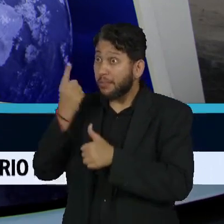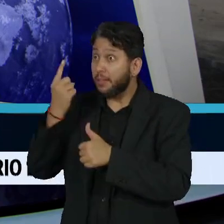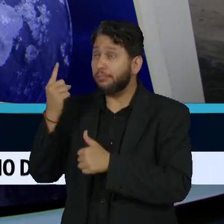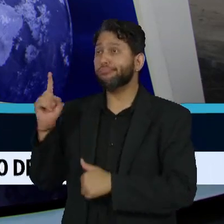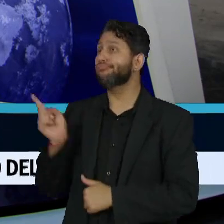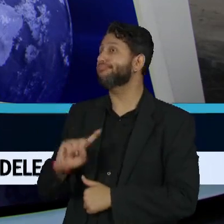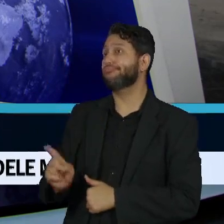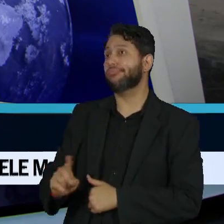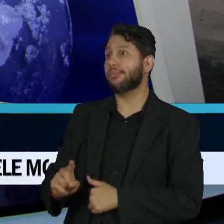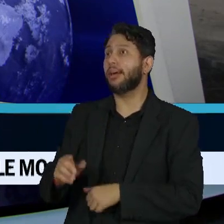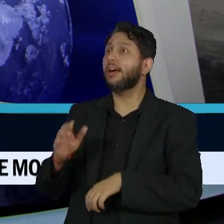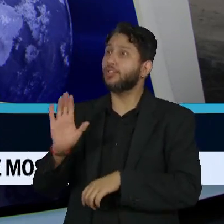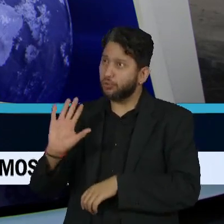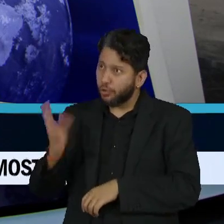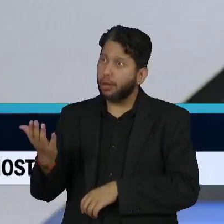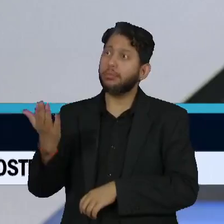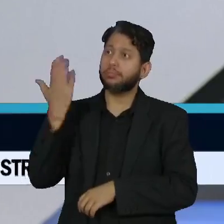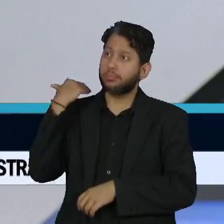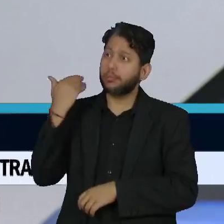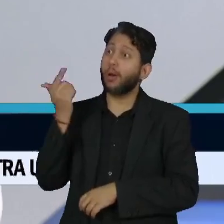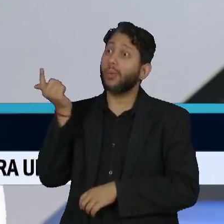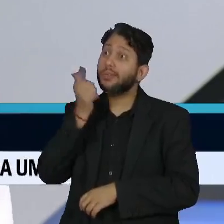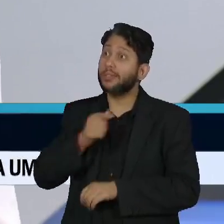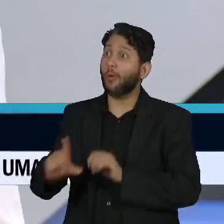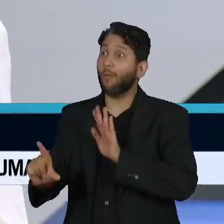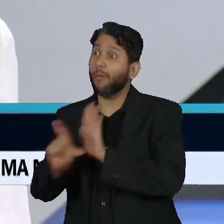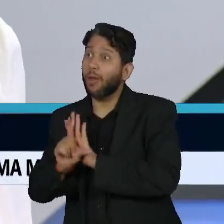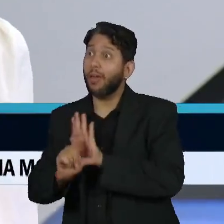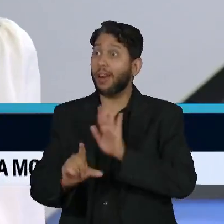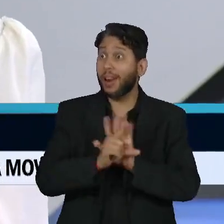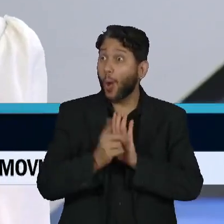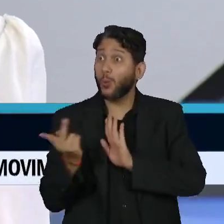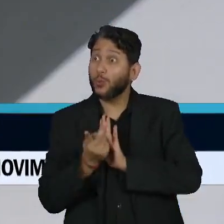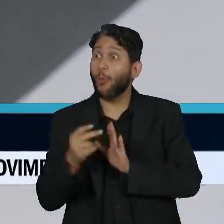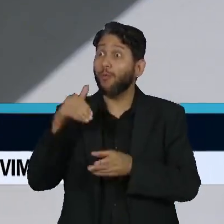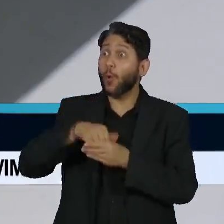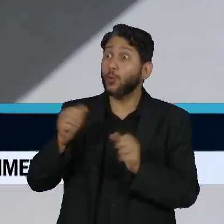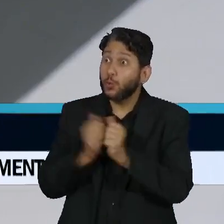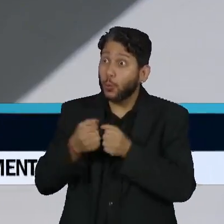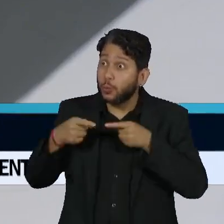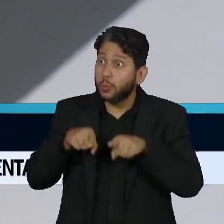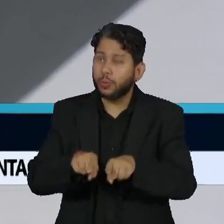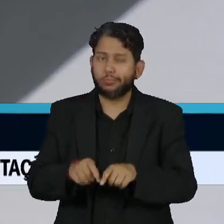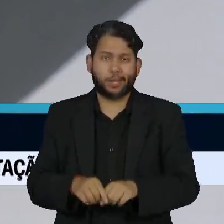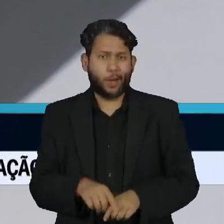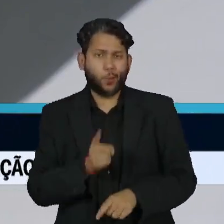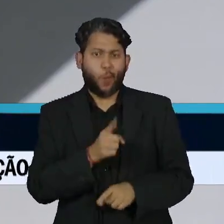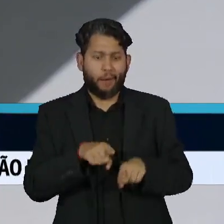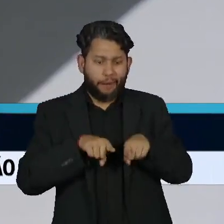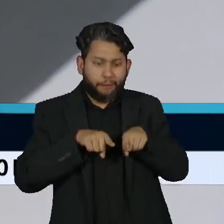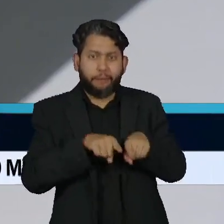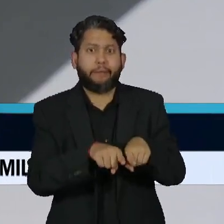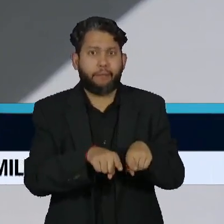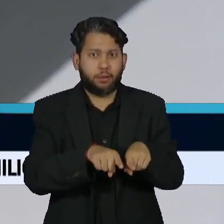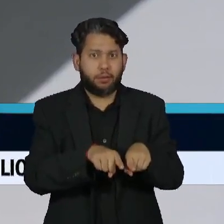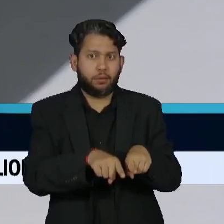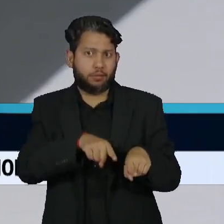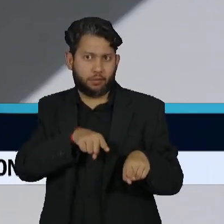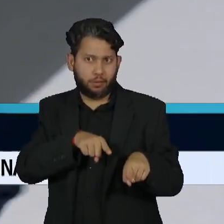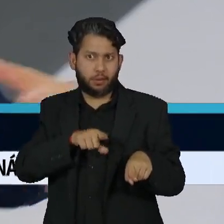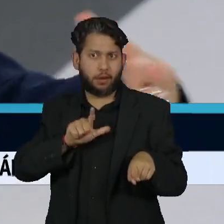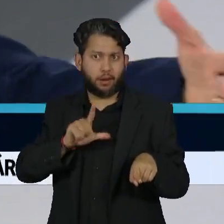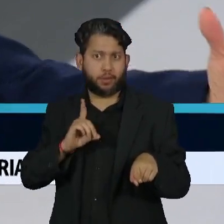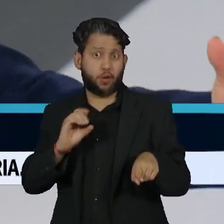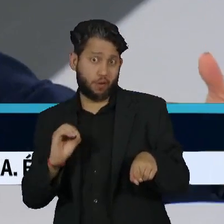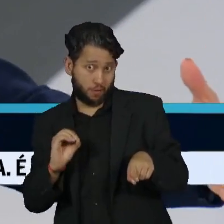ocorre de forma simultânea. Isso traz prejuízo para o governo federal? Não vai ser simultâneo. Vai votar a LDO um pouco agora, depois do